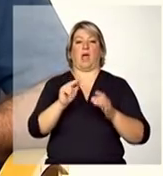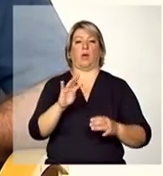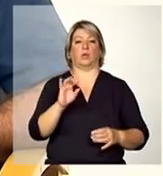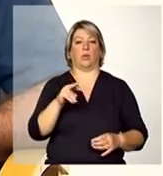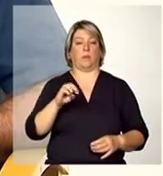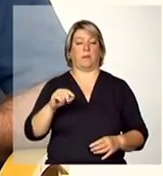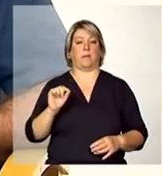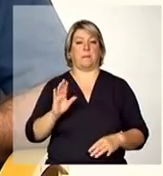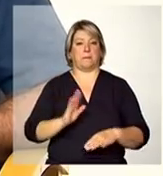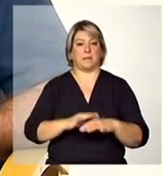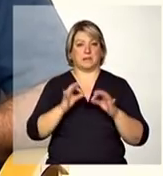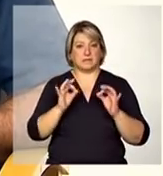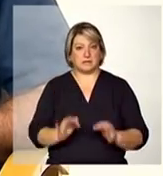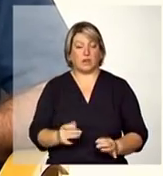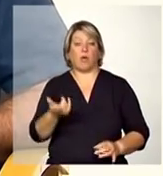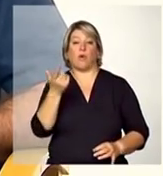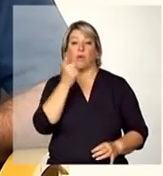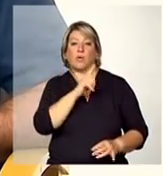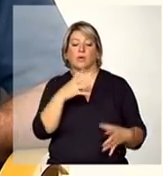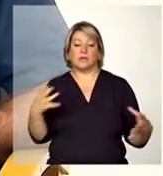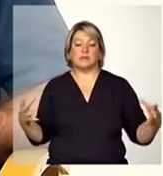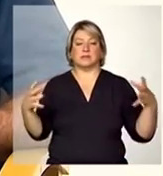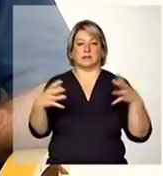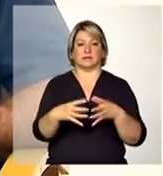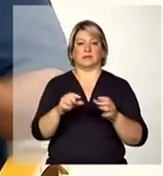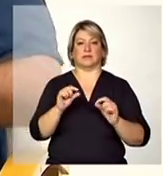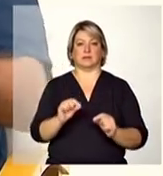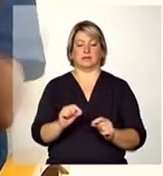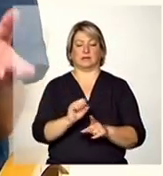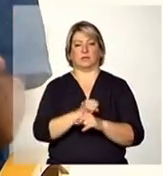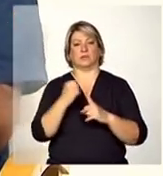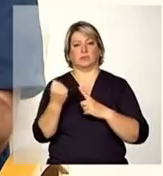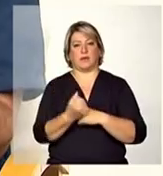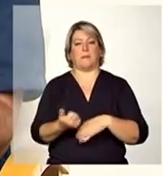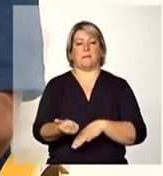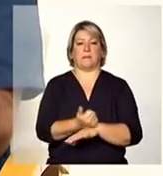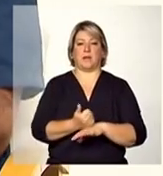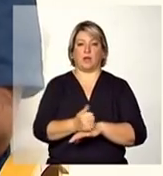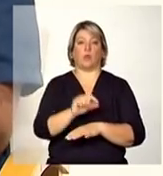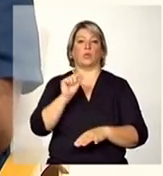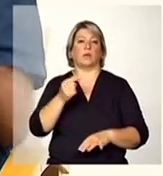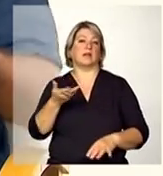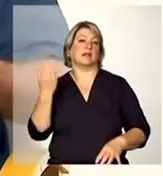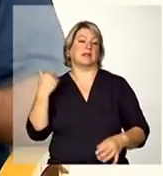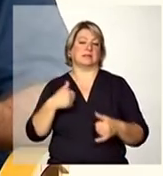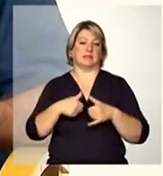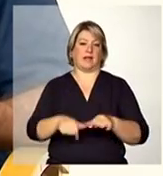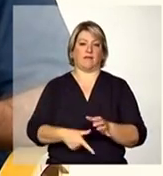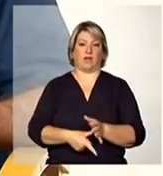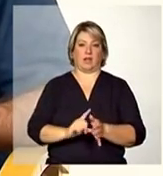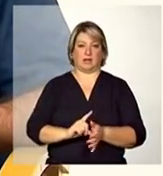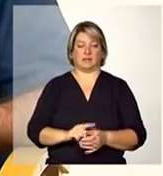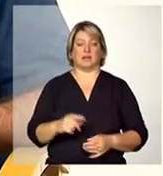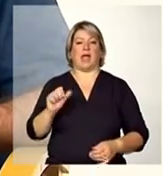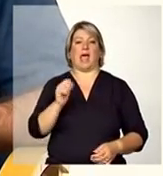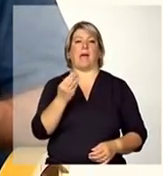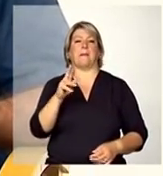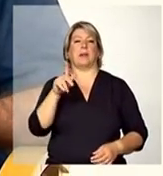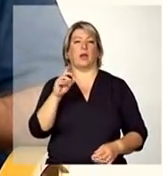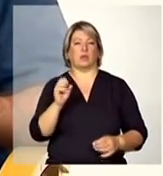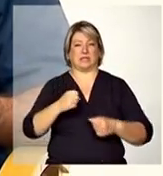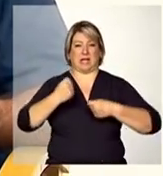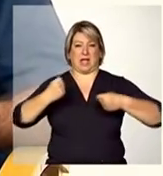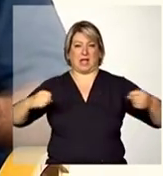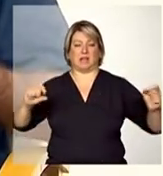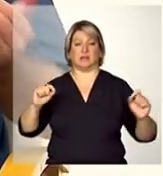precisa e consigam se inserir socialmente um pouco melhor do que estavam nesses grandes abrigos a gente